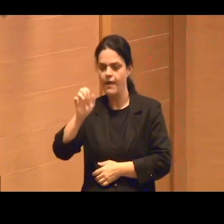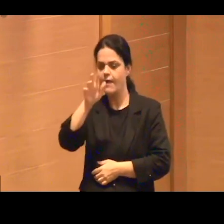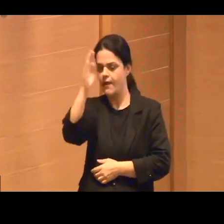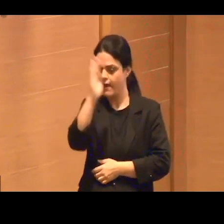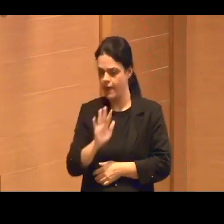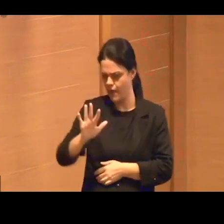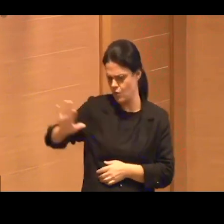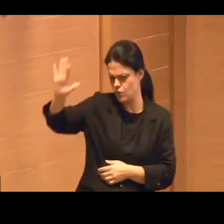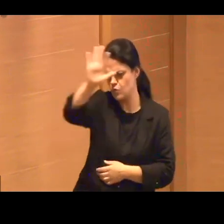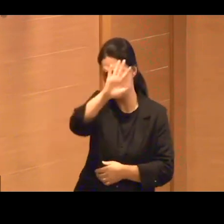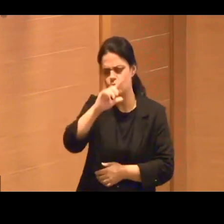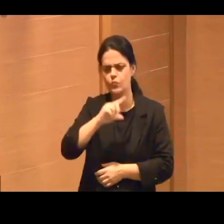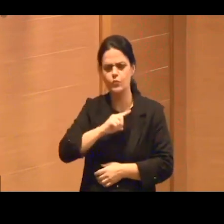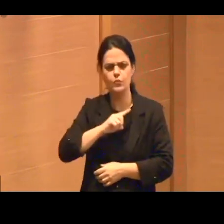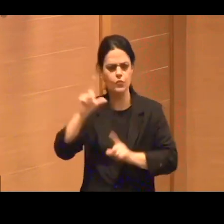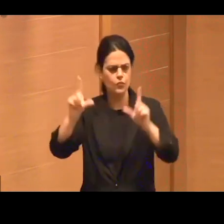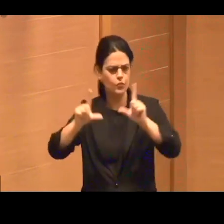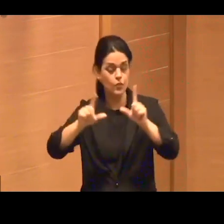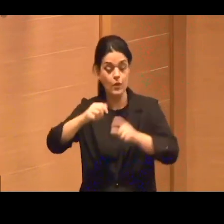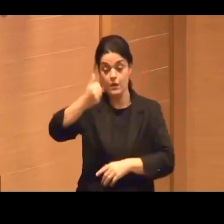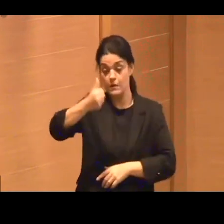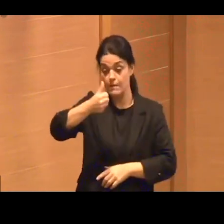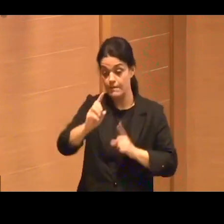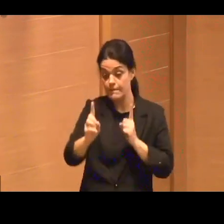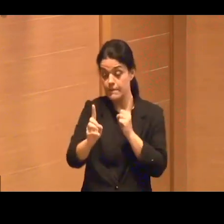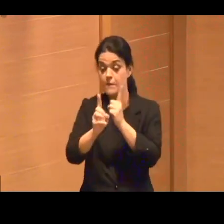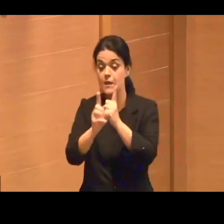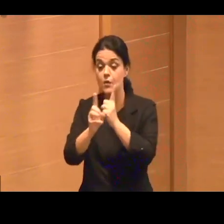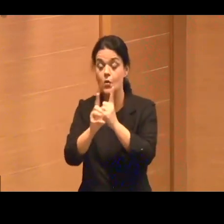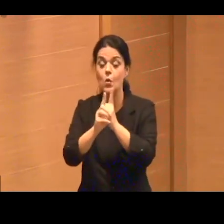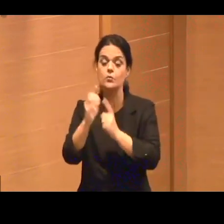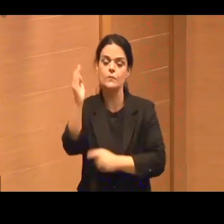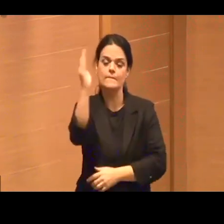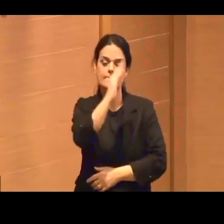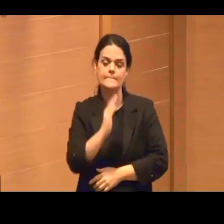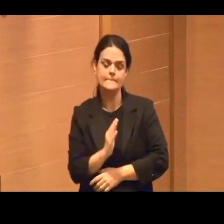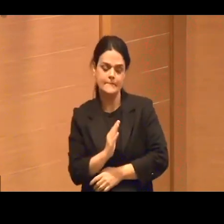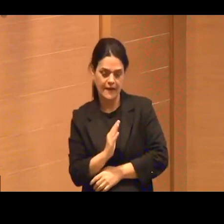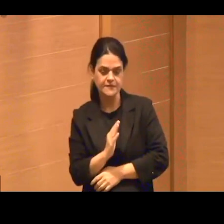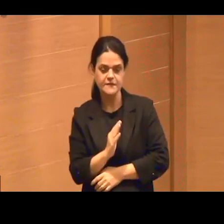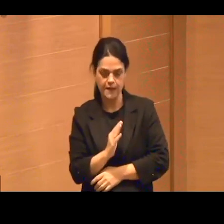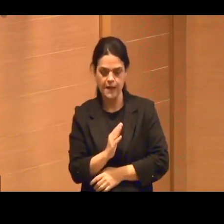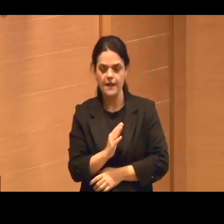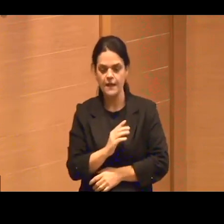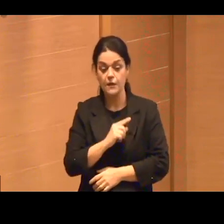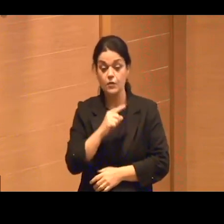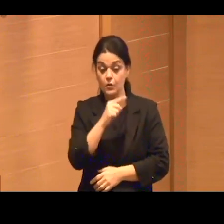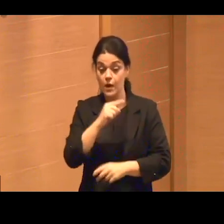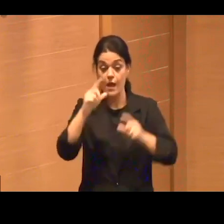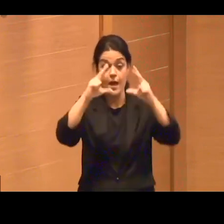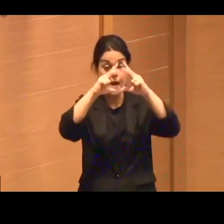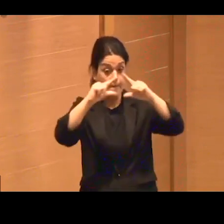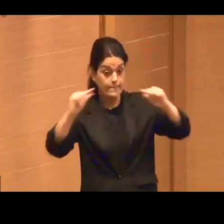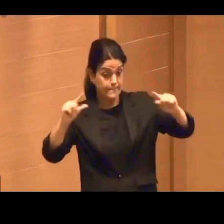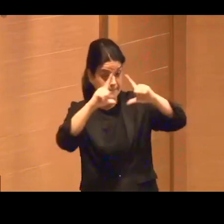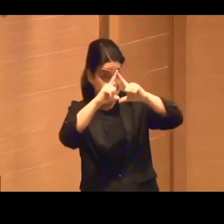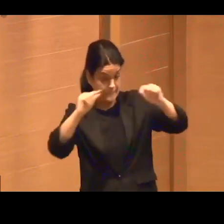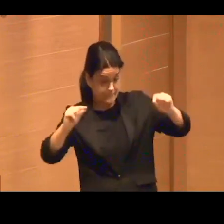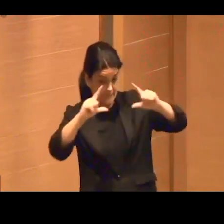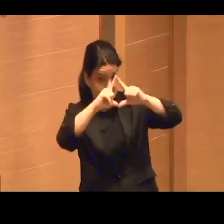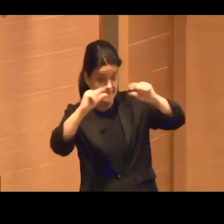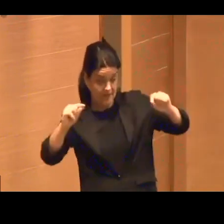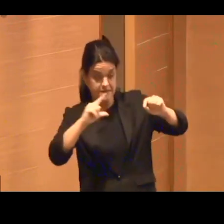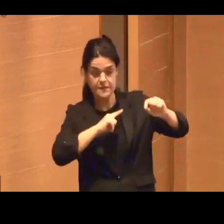realizamos um primeiro encontro brasileiro de educação e televisão, em Brasília, onde fizemos grandes debates